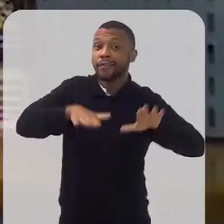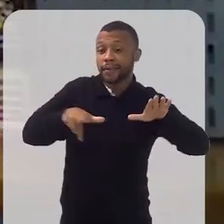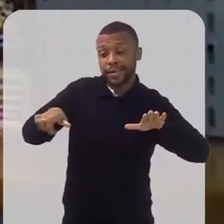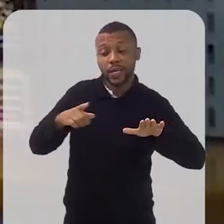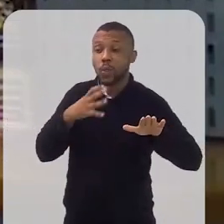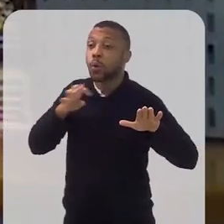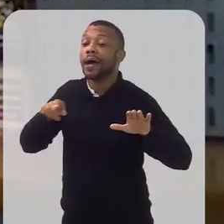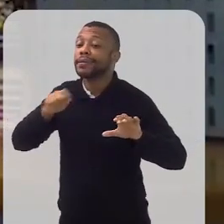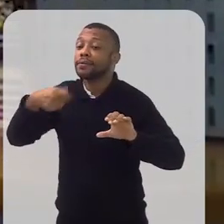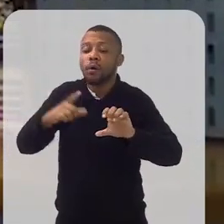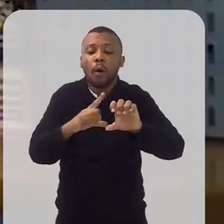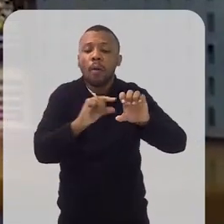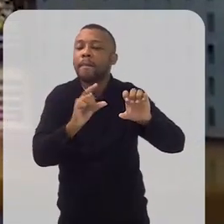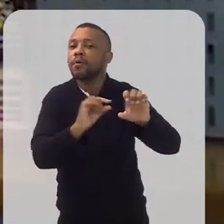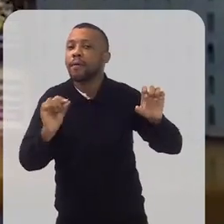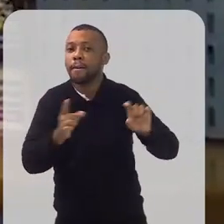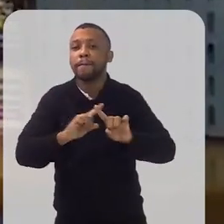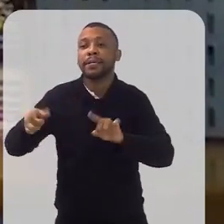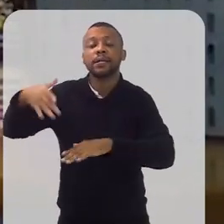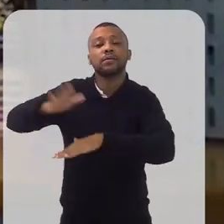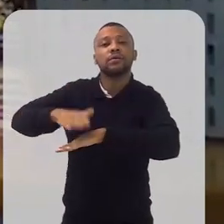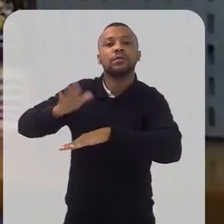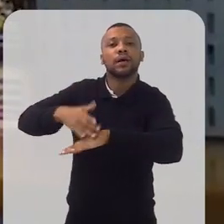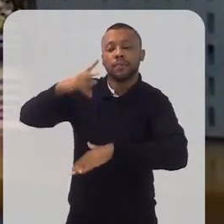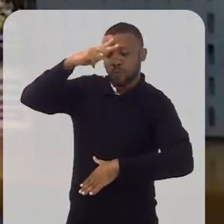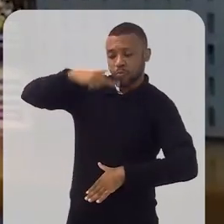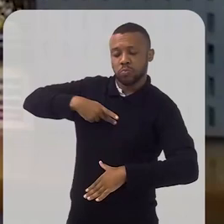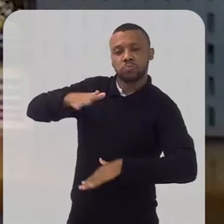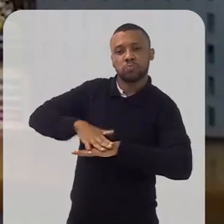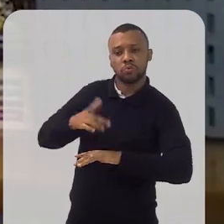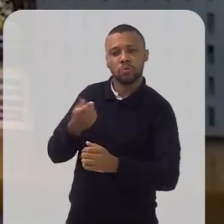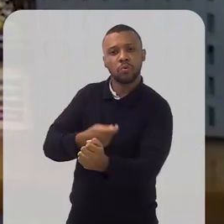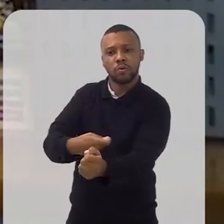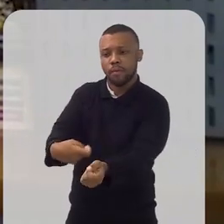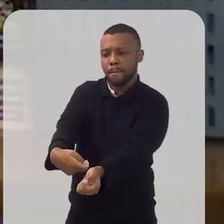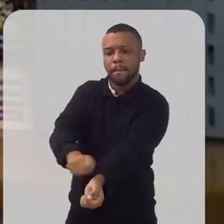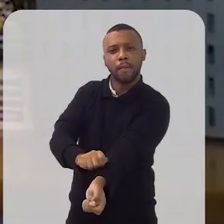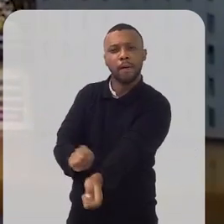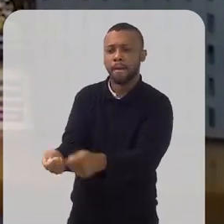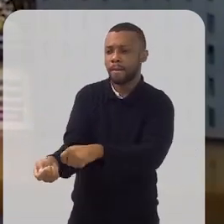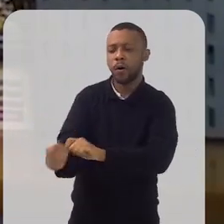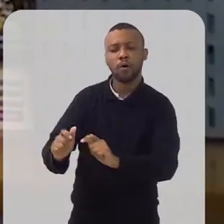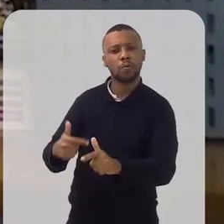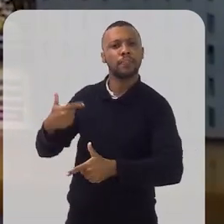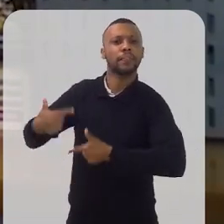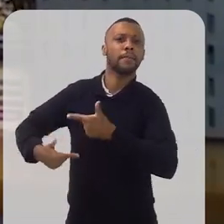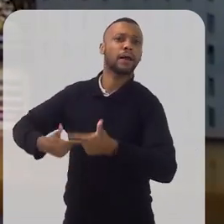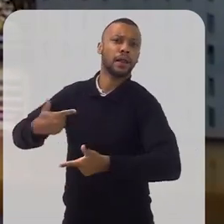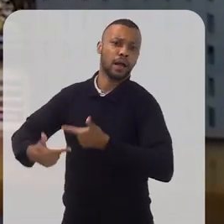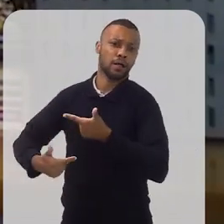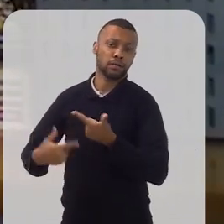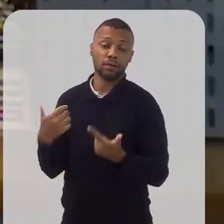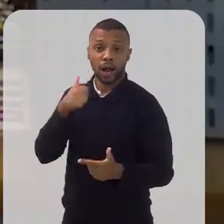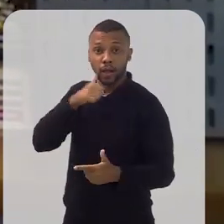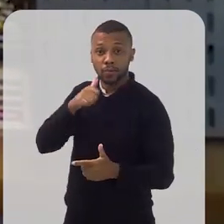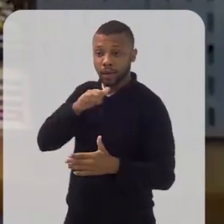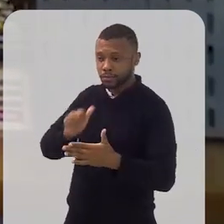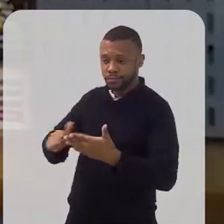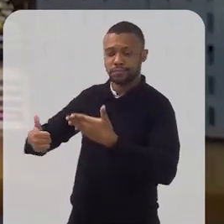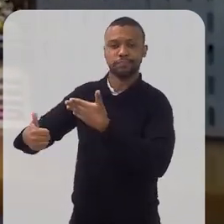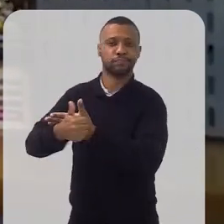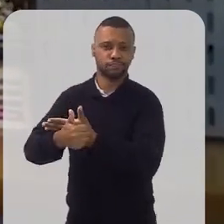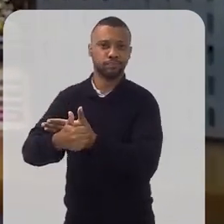para eles, mas eles sempre se viraram, eles sempre produziram comida, eles sempre trabalharam. Então, as mulheres estão à frente desses processos. Nós